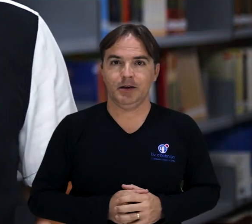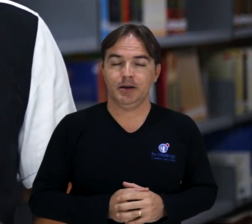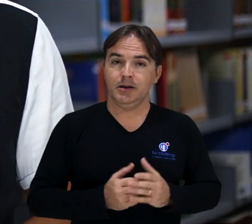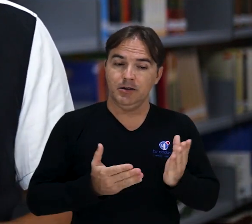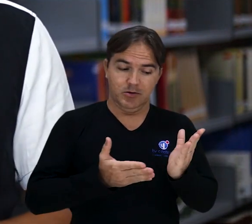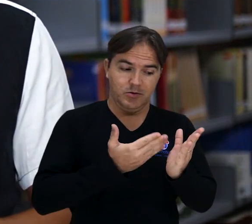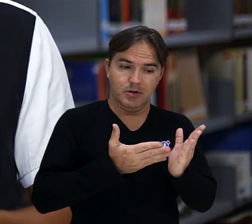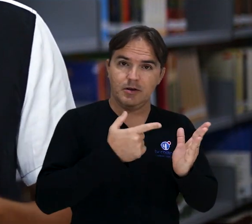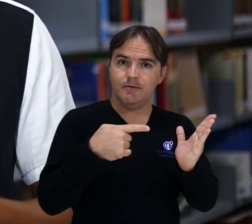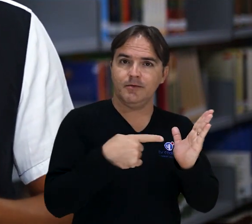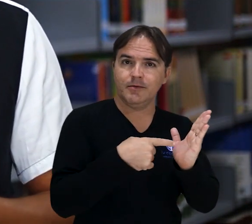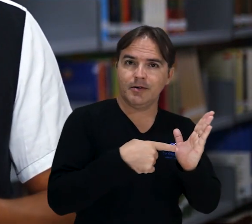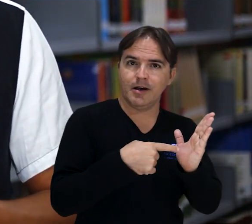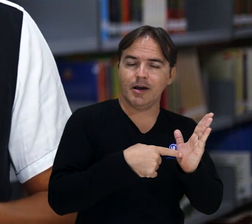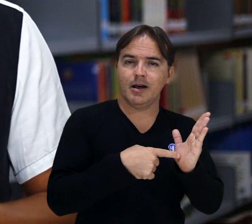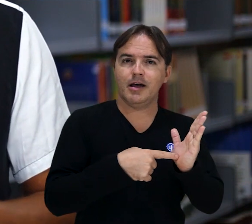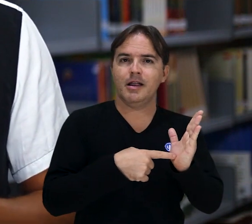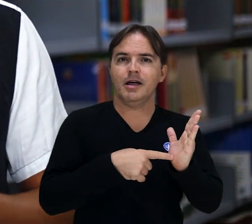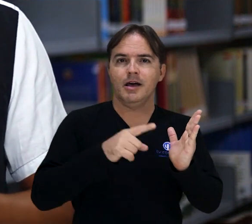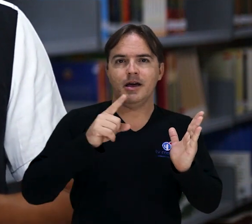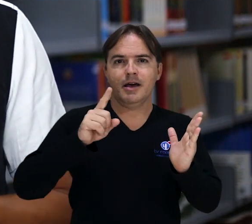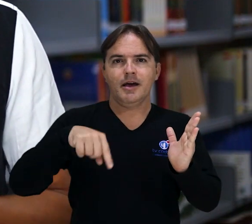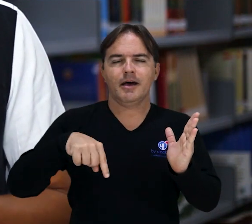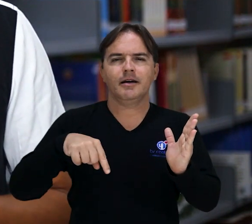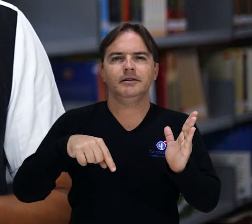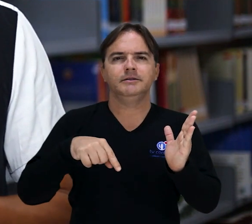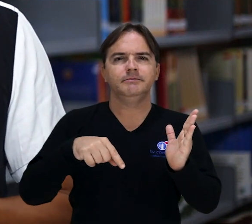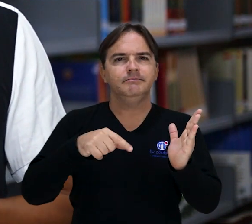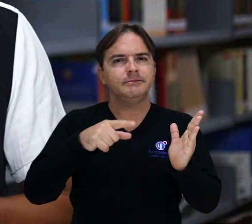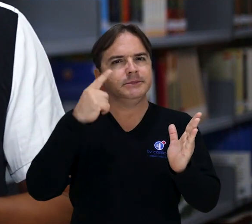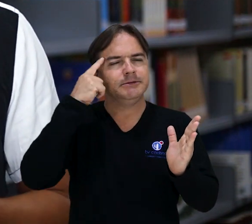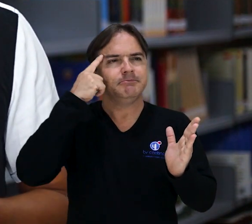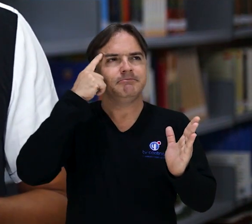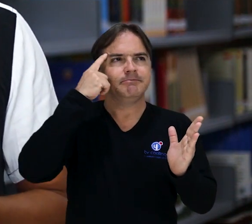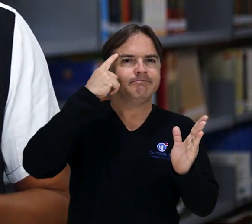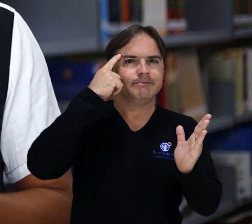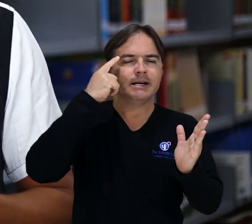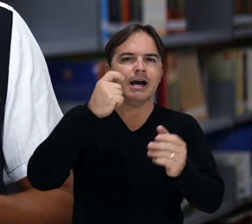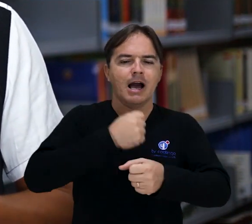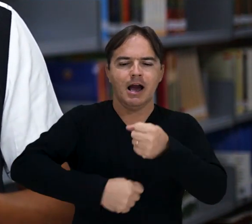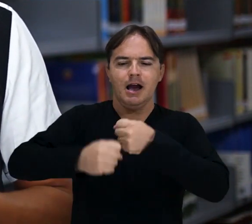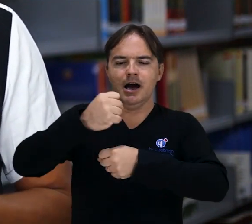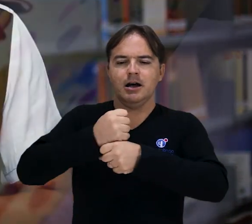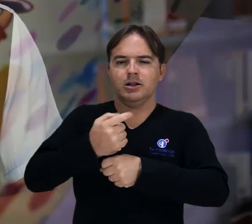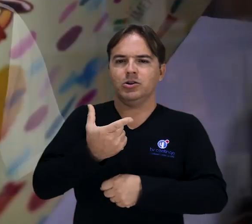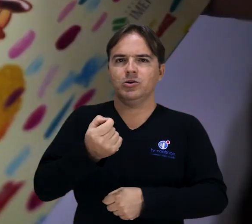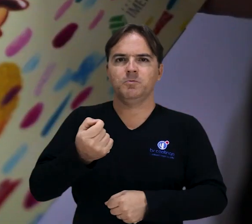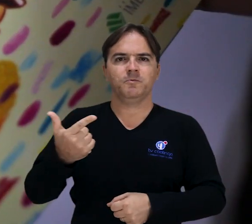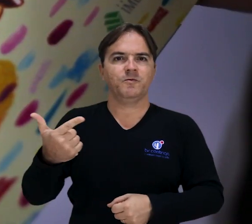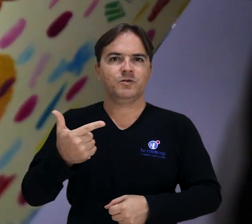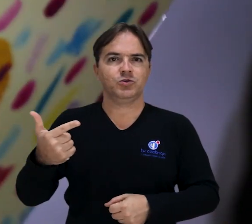Cores, que é essa obra, é uma obra que foi escrita em 2022,